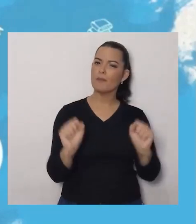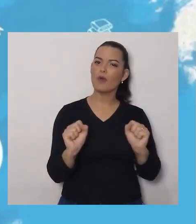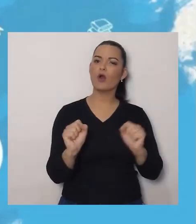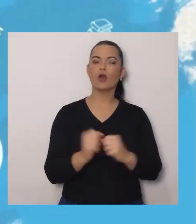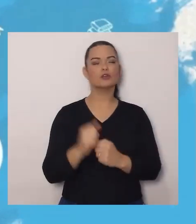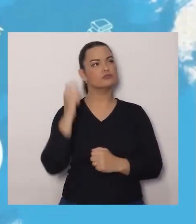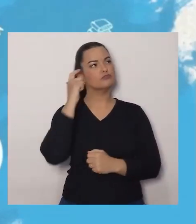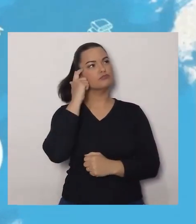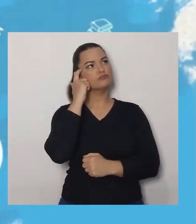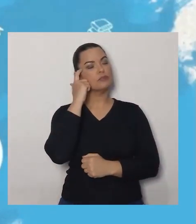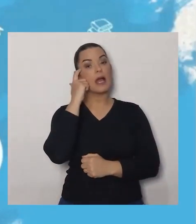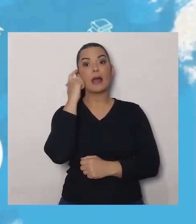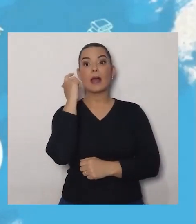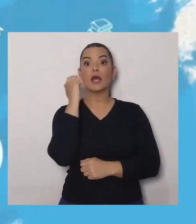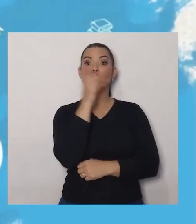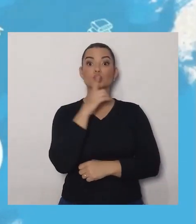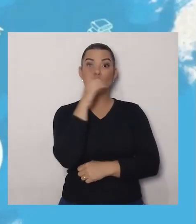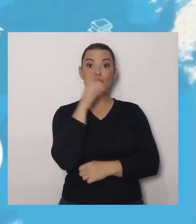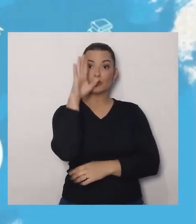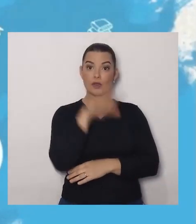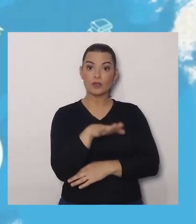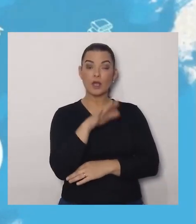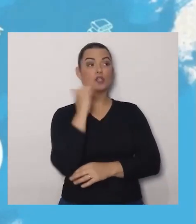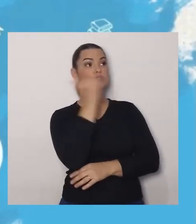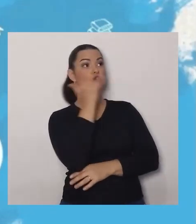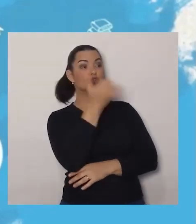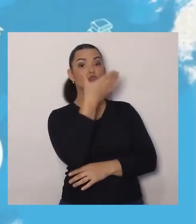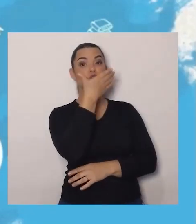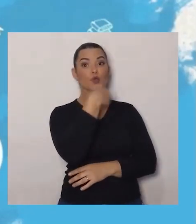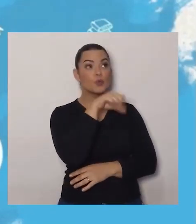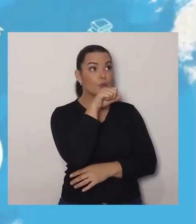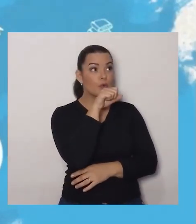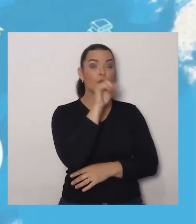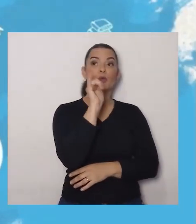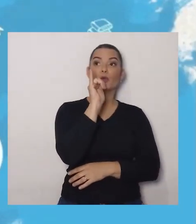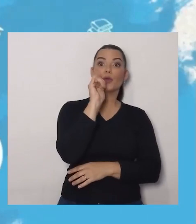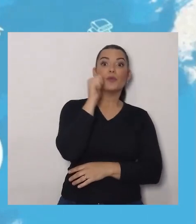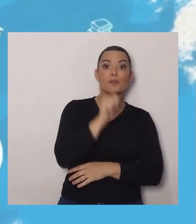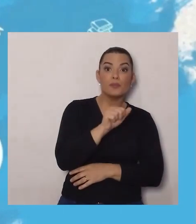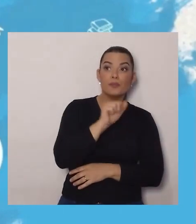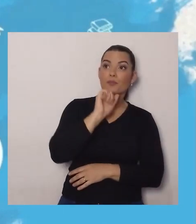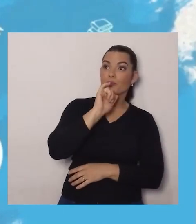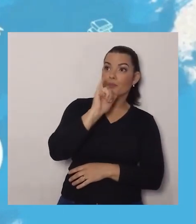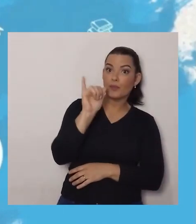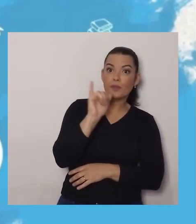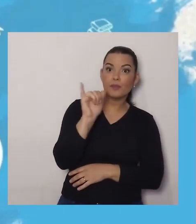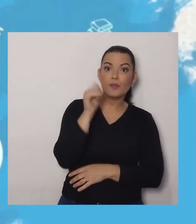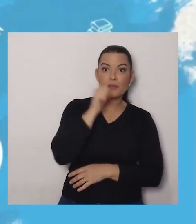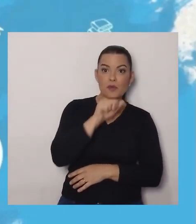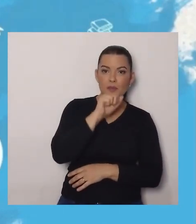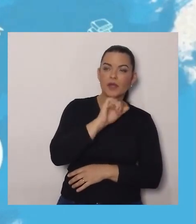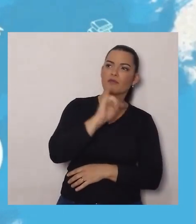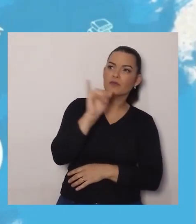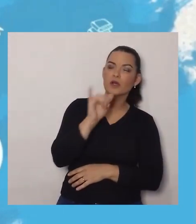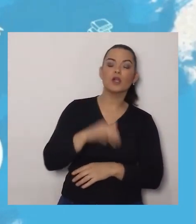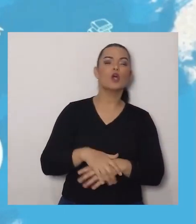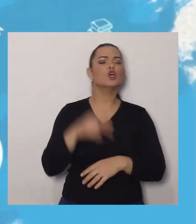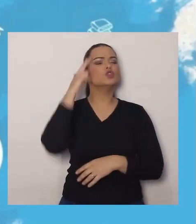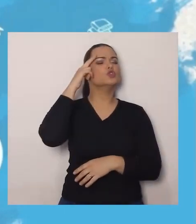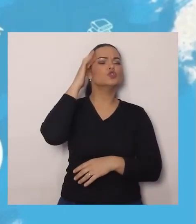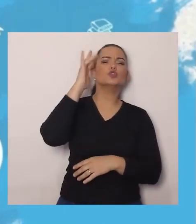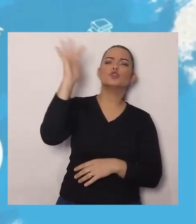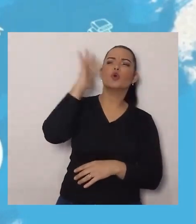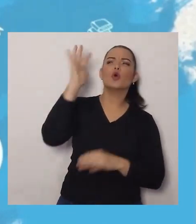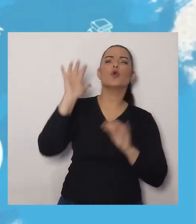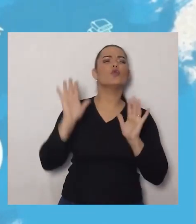Assim, domingo à tarde. E ela contando pro pai e pra mãe que o sonho dela era voar. E que ela tinha conhecido a história de